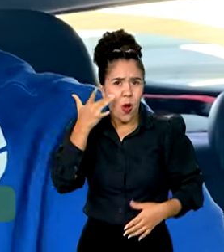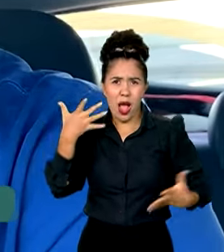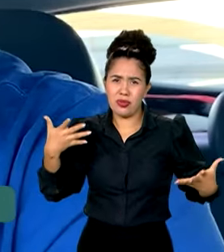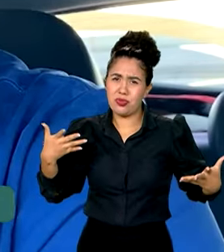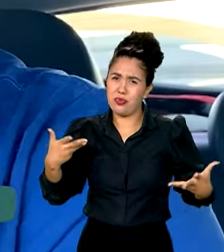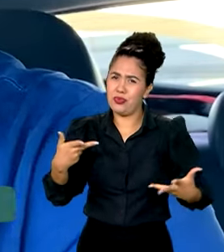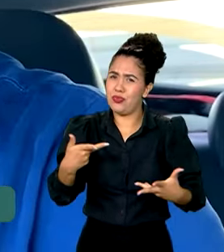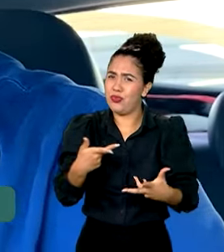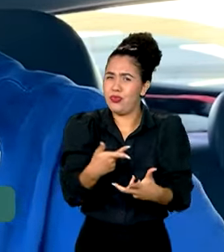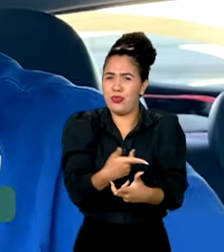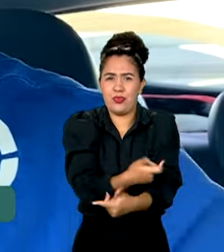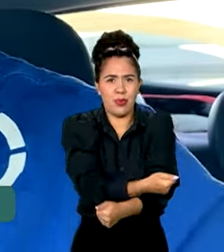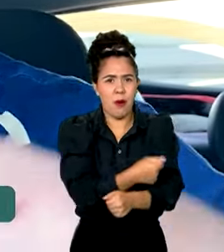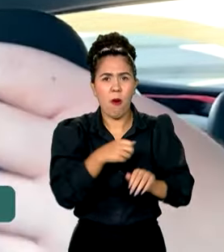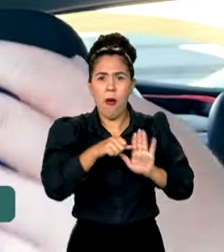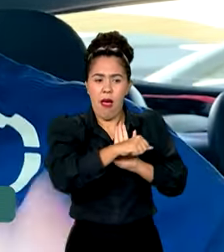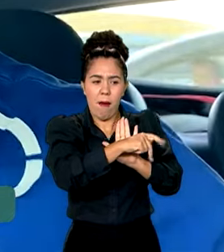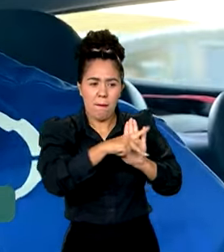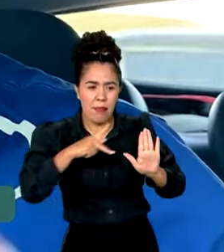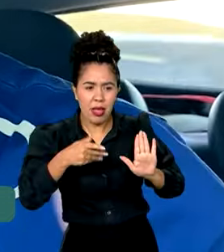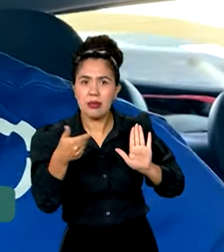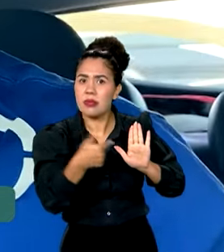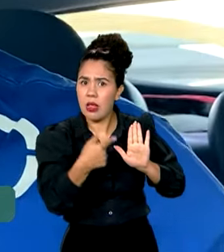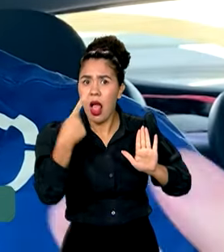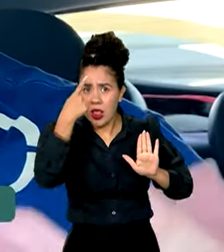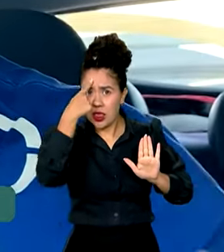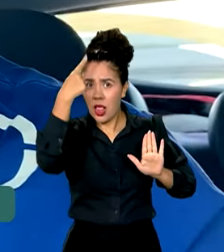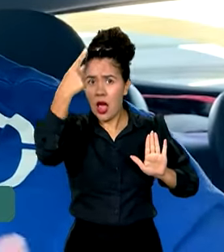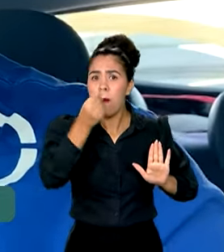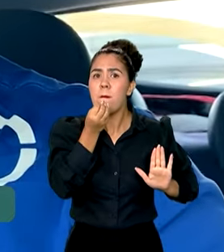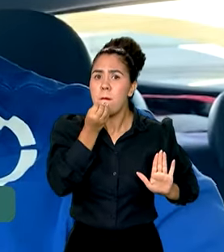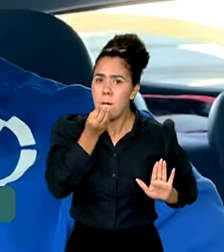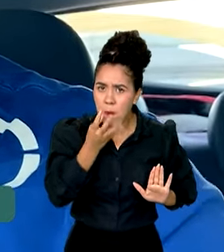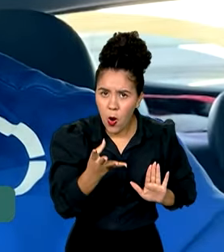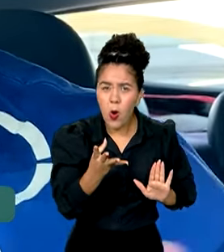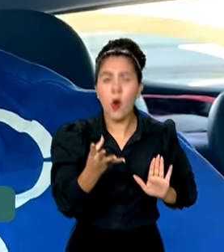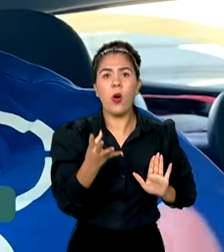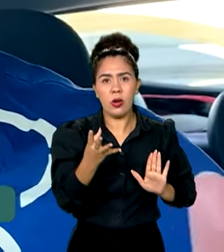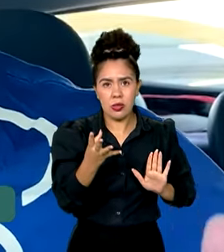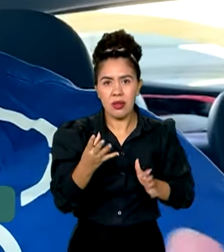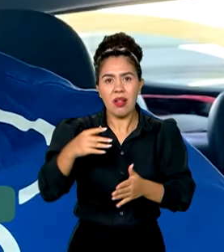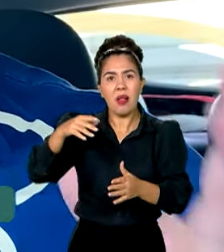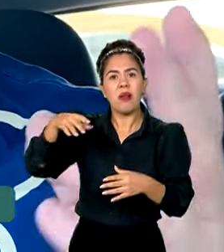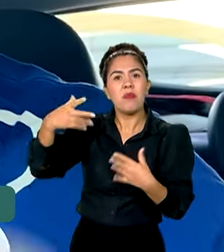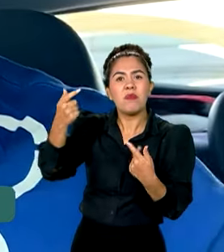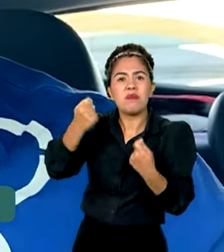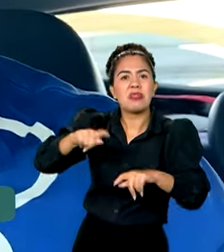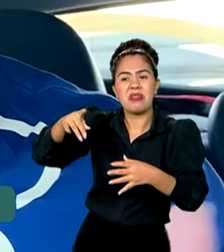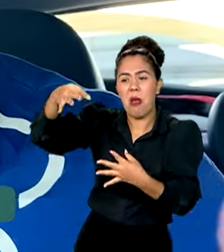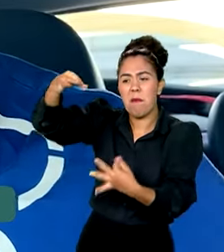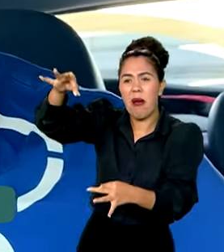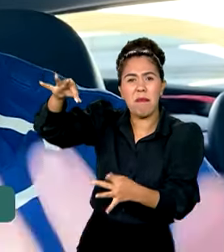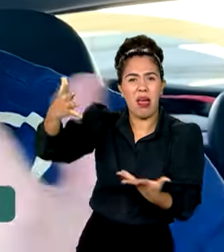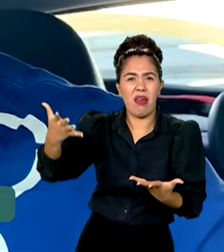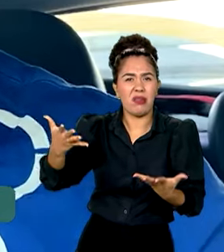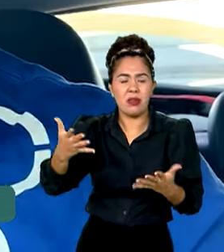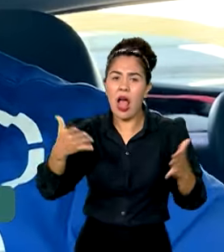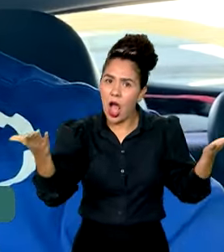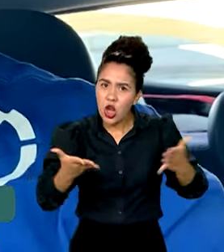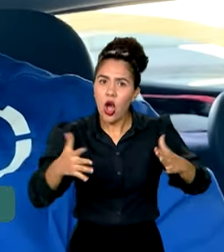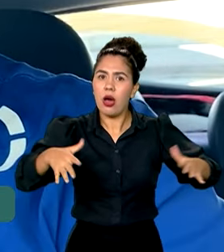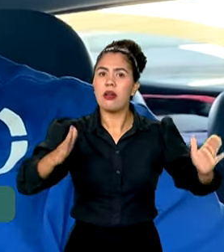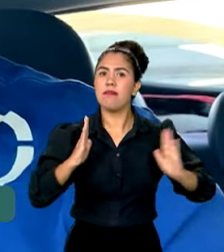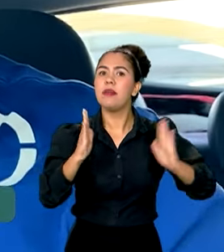o aplicativo, eu acho que a ideia é muito boa de realmente tirar o papel, né? A gente está na era digital, então a gente tem que